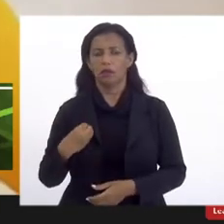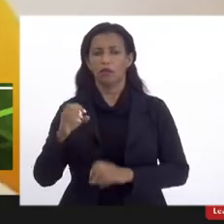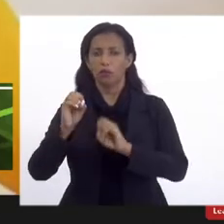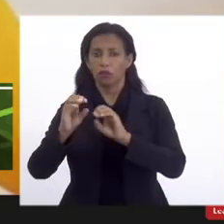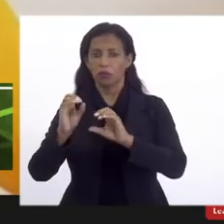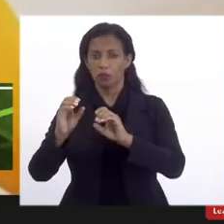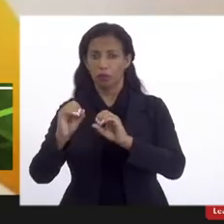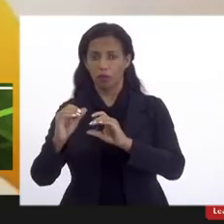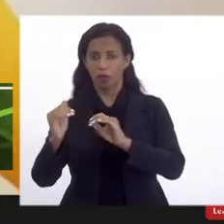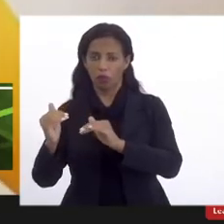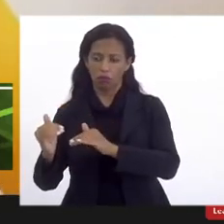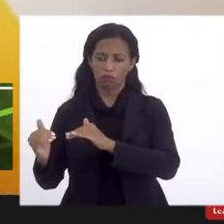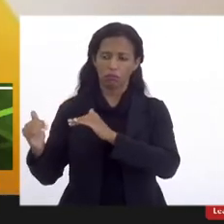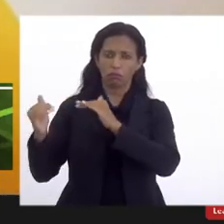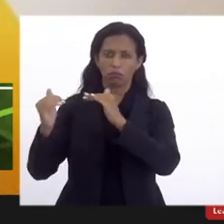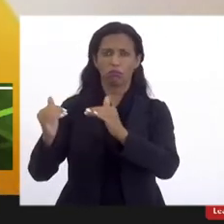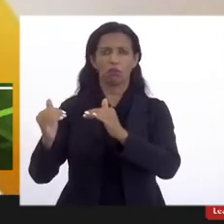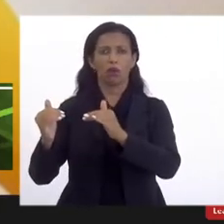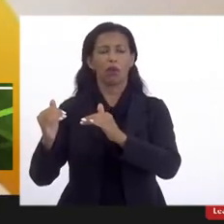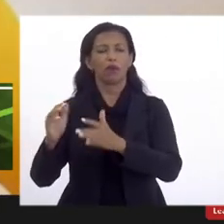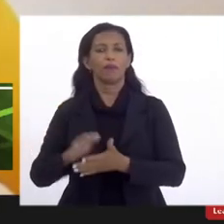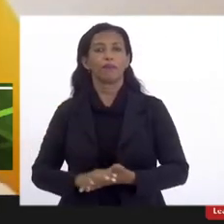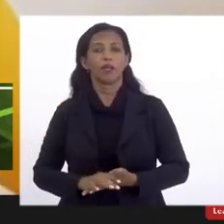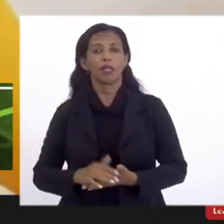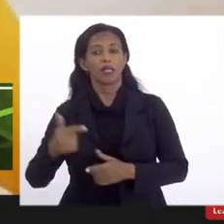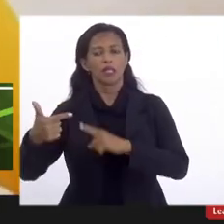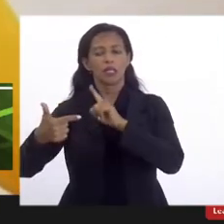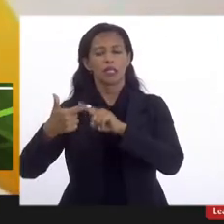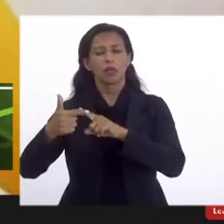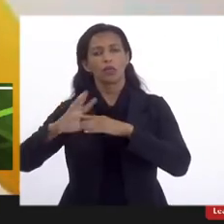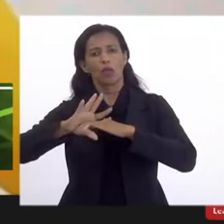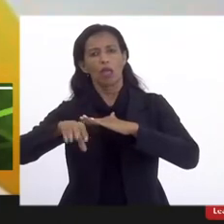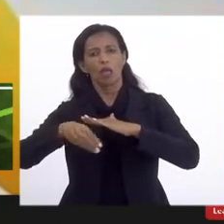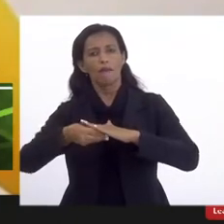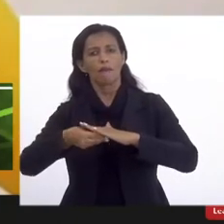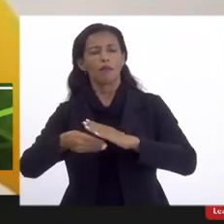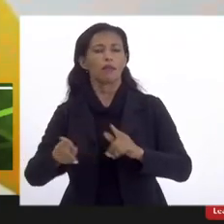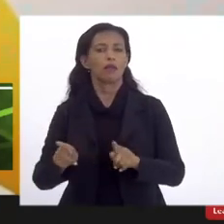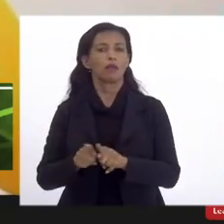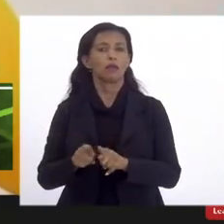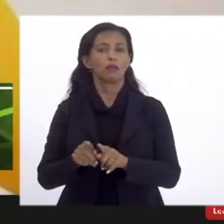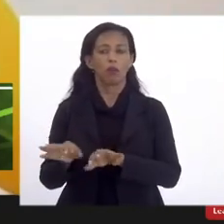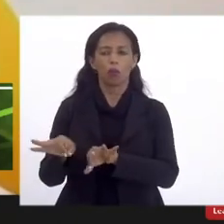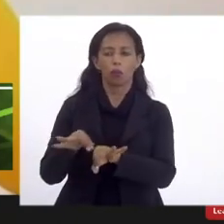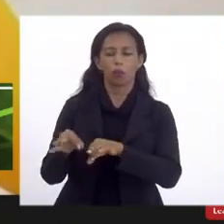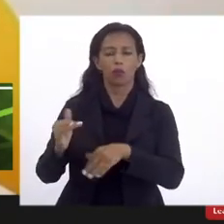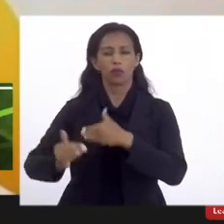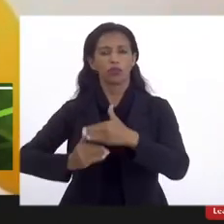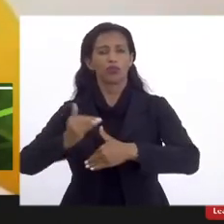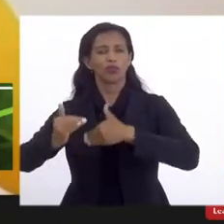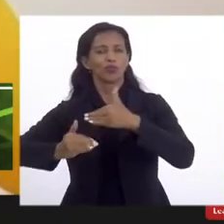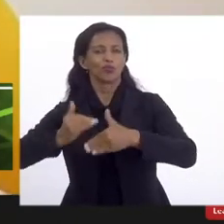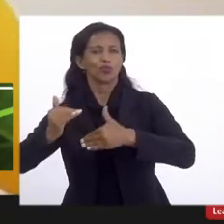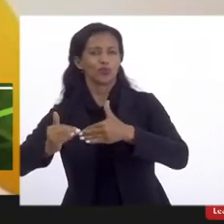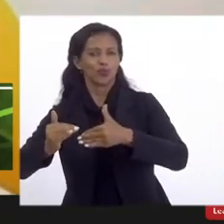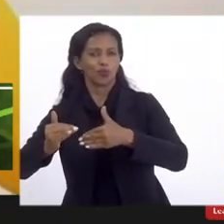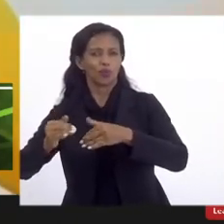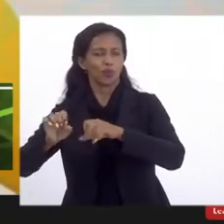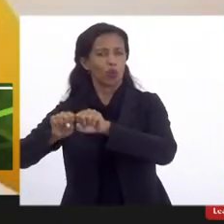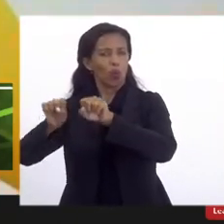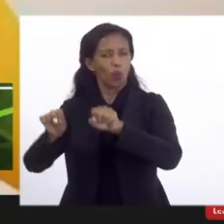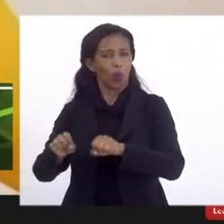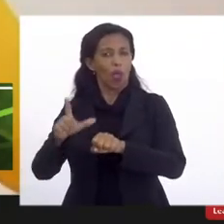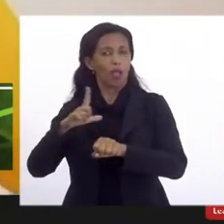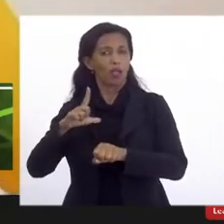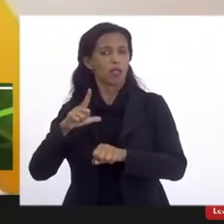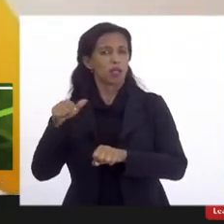estadual na Zona Oeste. Uma segunda emenda é a previsão de um plano de desenvolvimento institucional que inclua